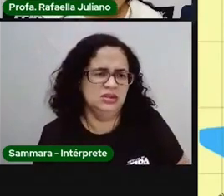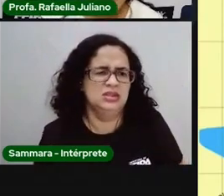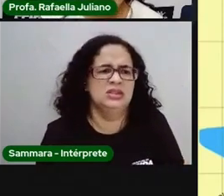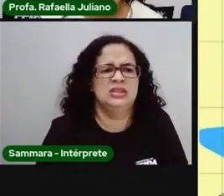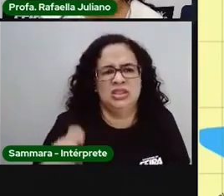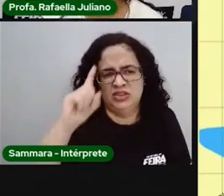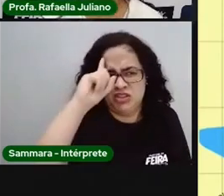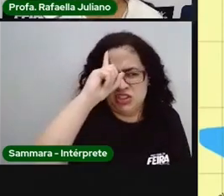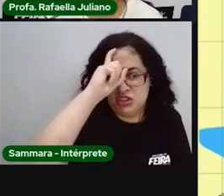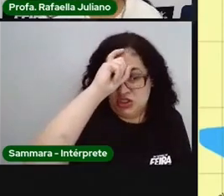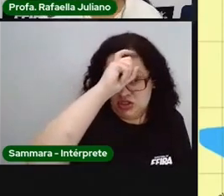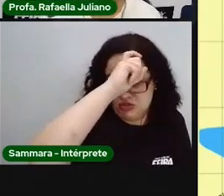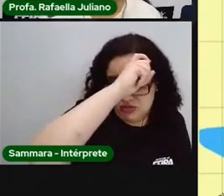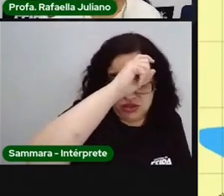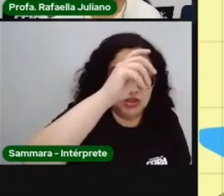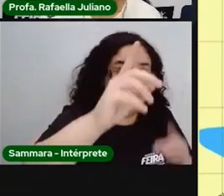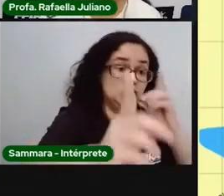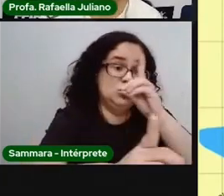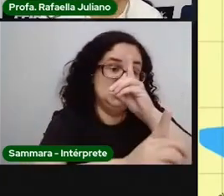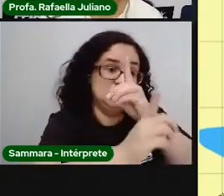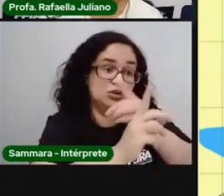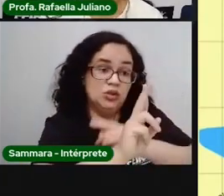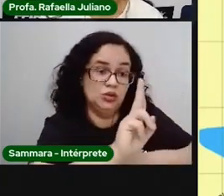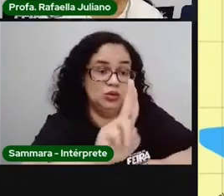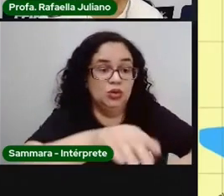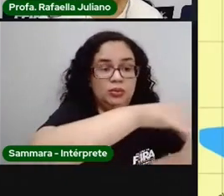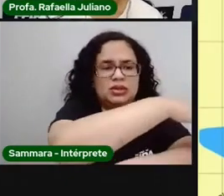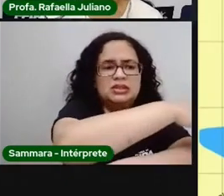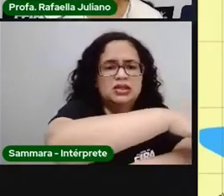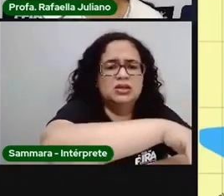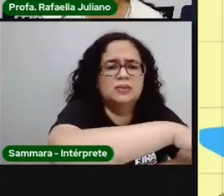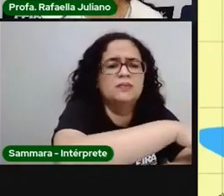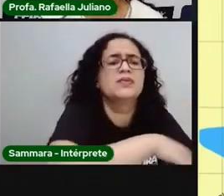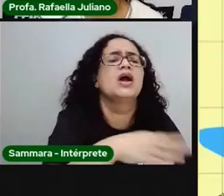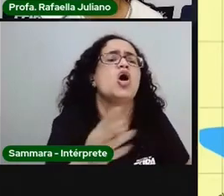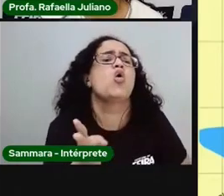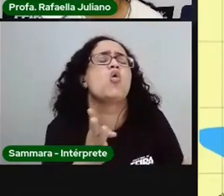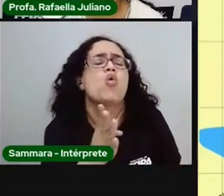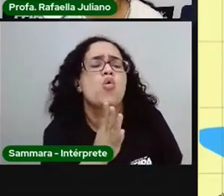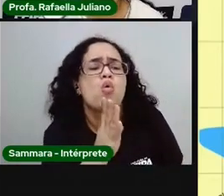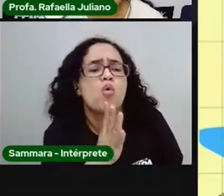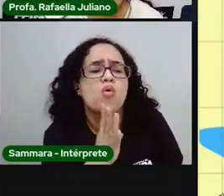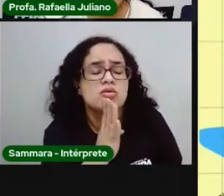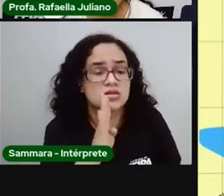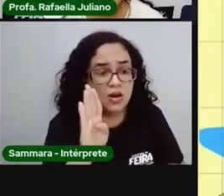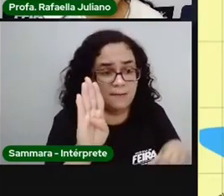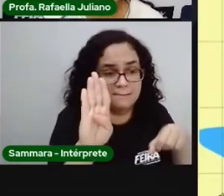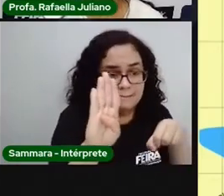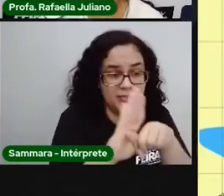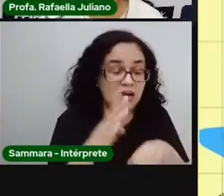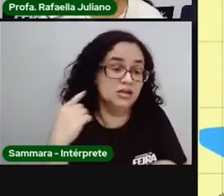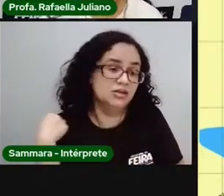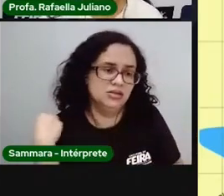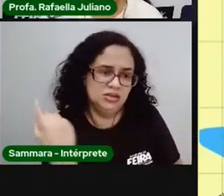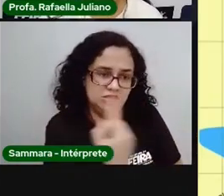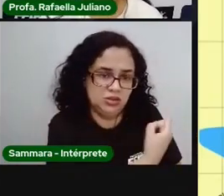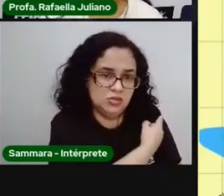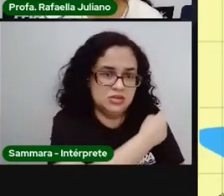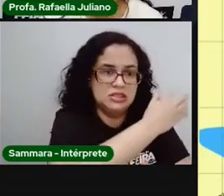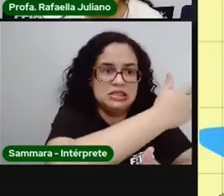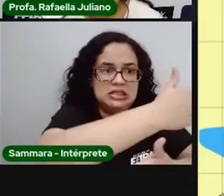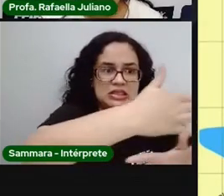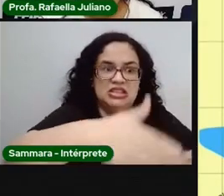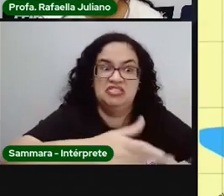difícil achar o endereço. Mas vocês conhecem os bairros da nossa cidade? São